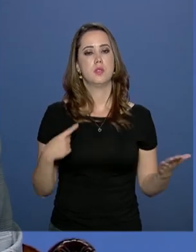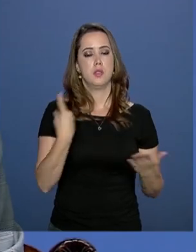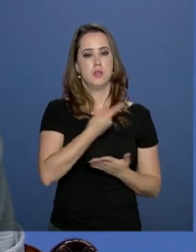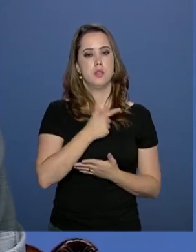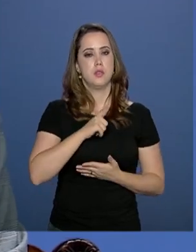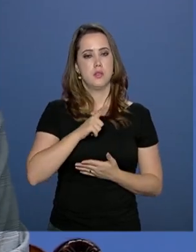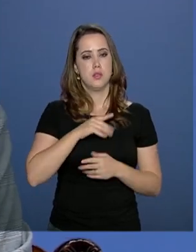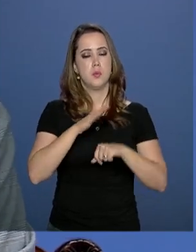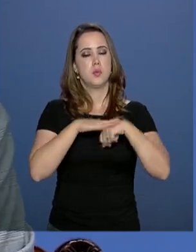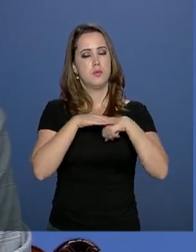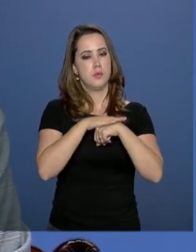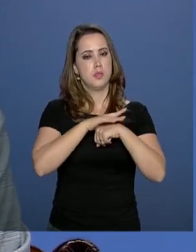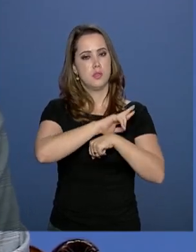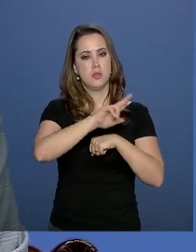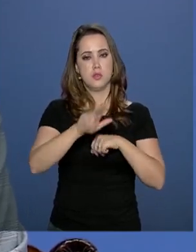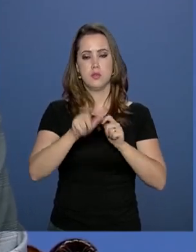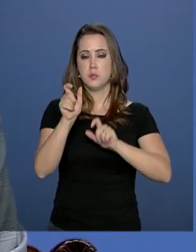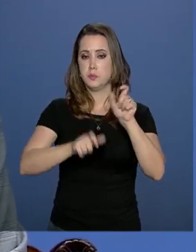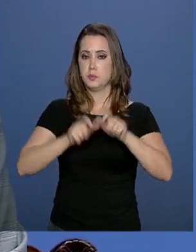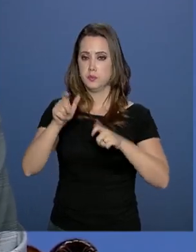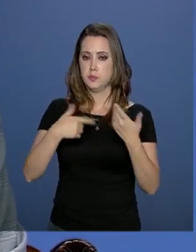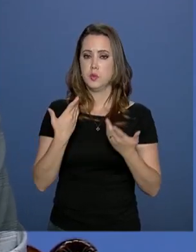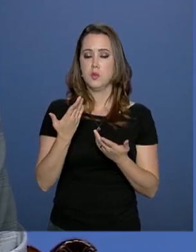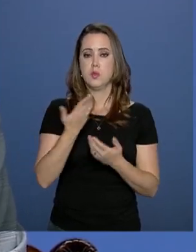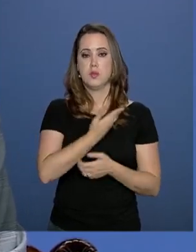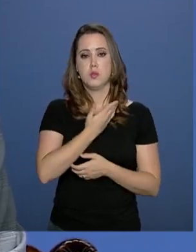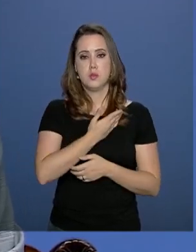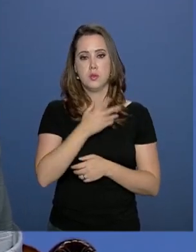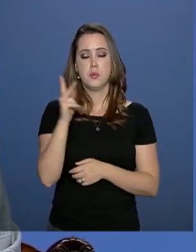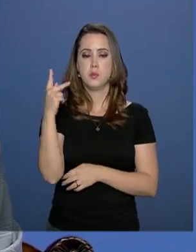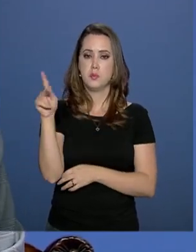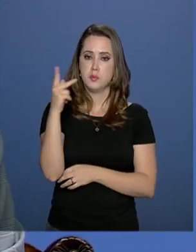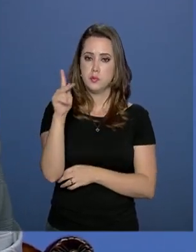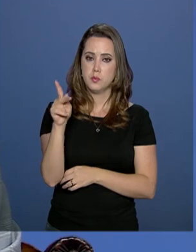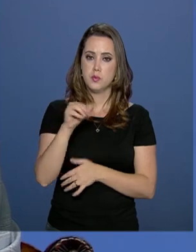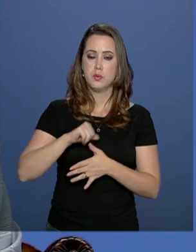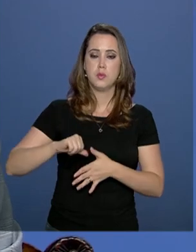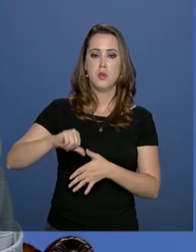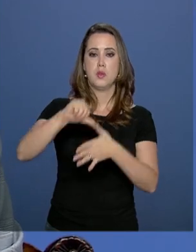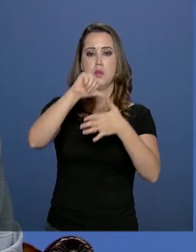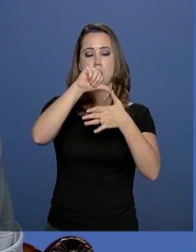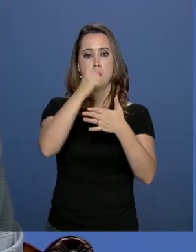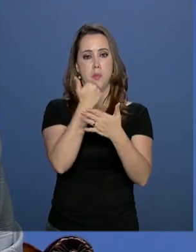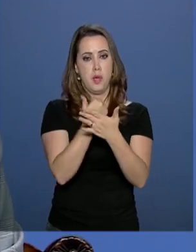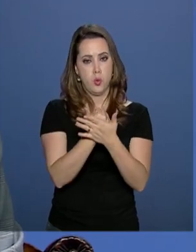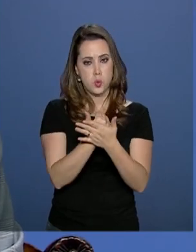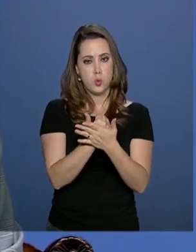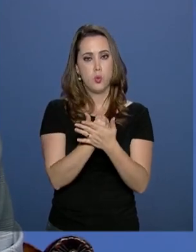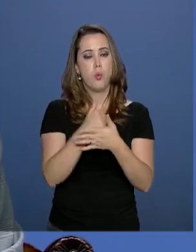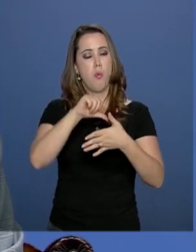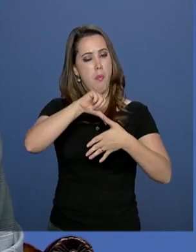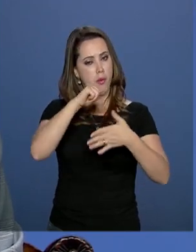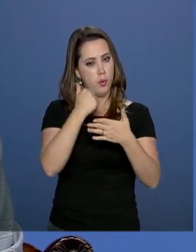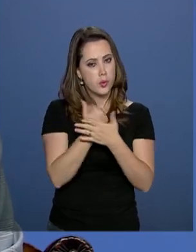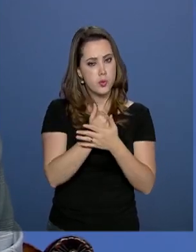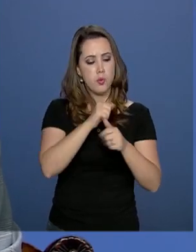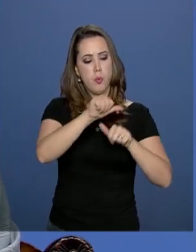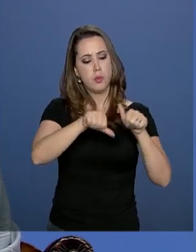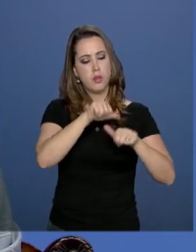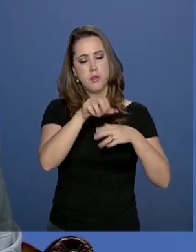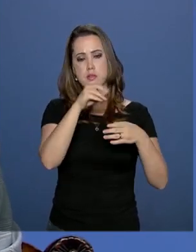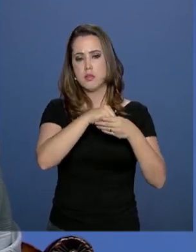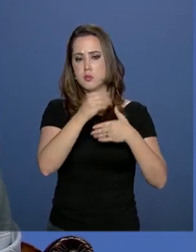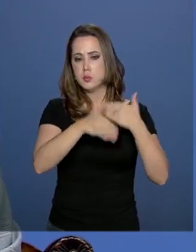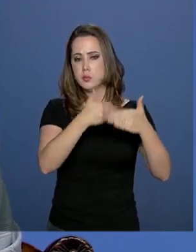nós temos conversado muito com os nossos colegas paraguaios sobre o Mercosul, o Mercosul interno, as reformas e o